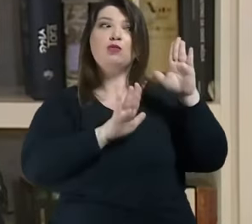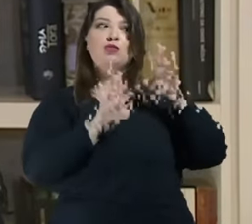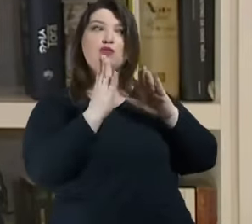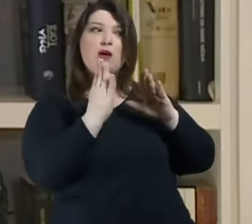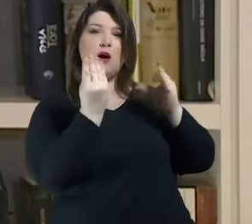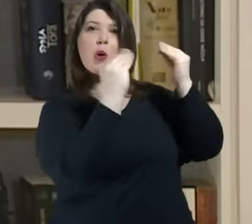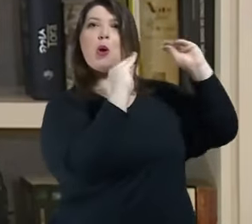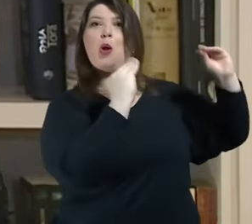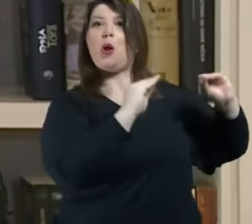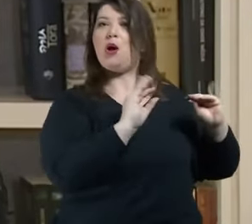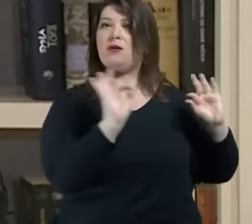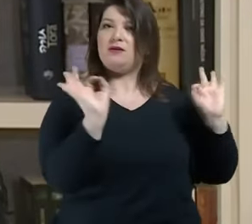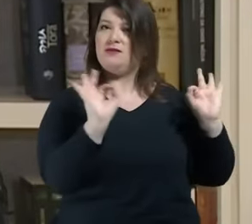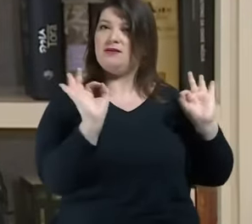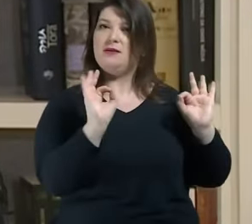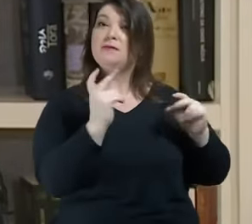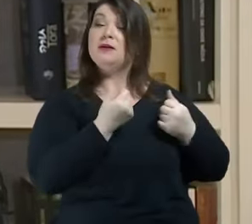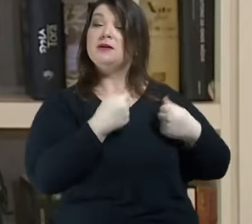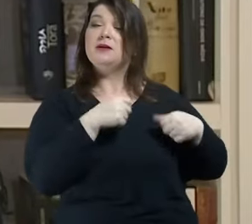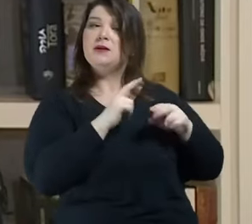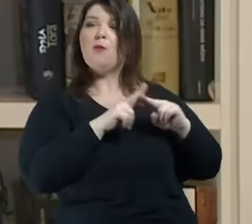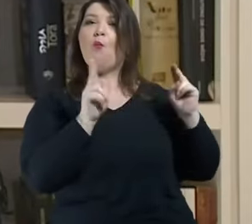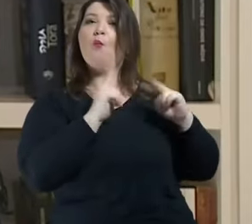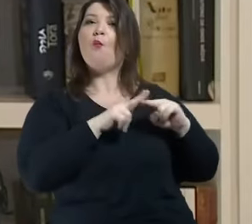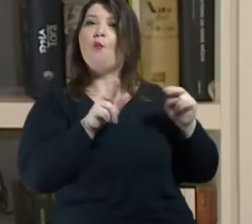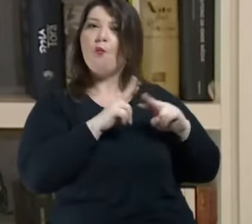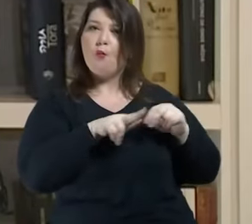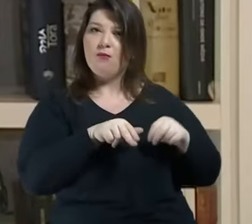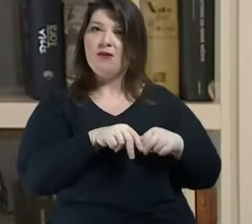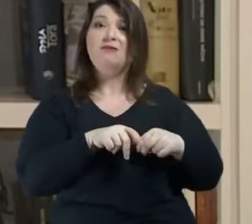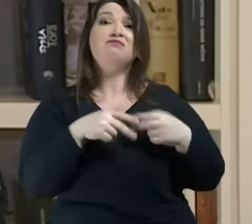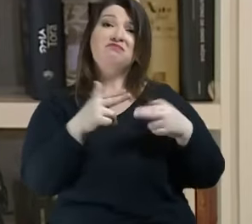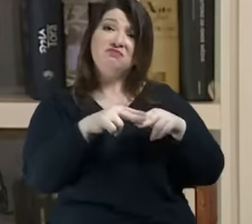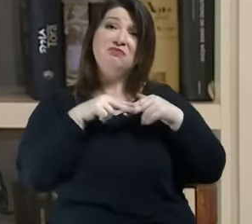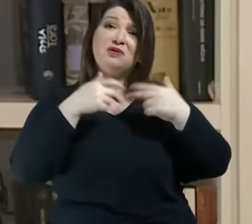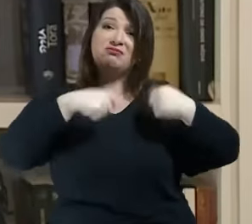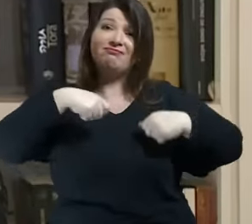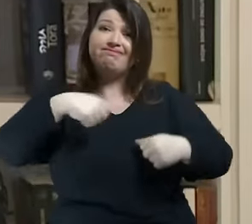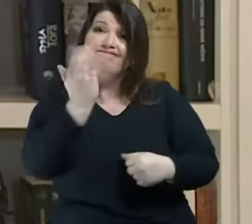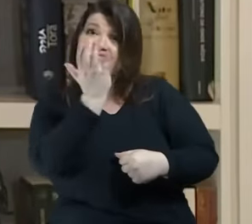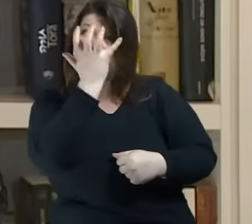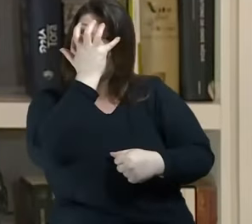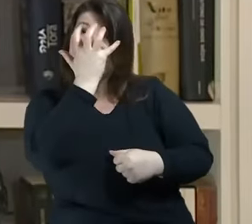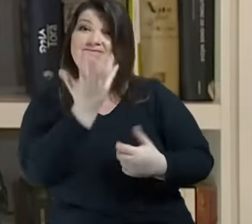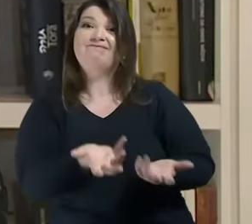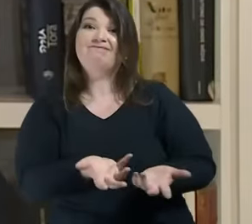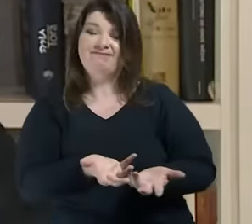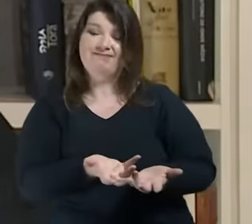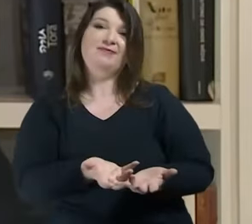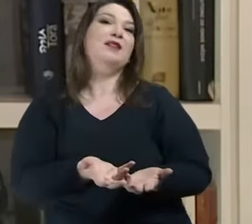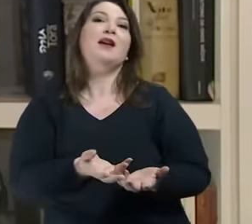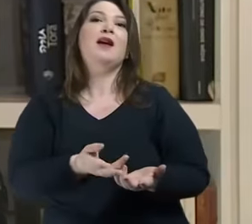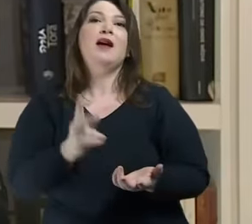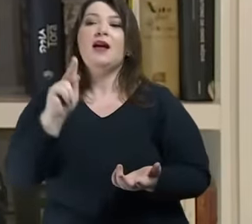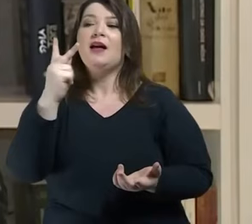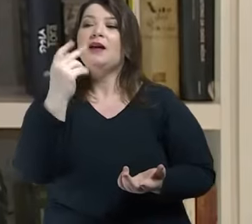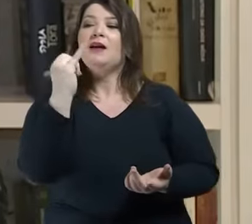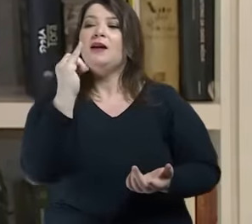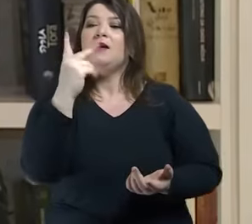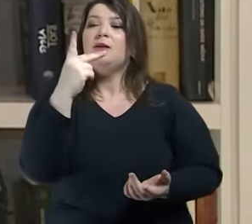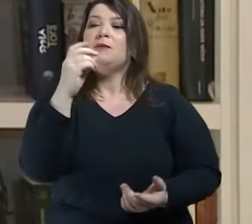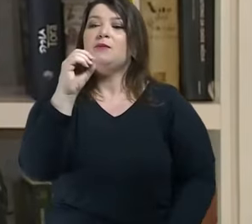por isso que eu tenho que avançar mascarado e aqui não digo apenas no sentido da hipocrisia grega que eu tratei